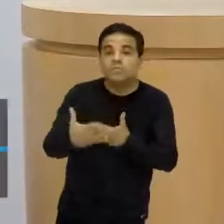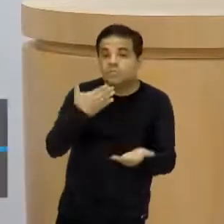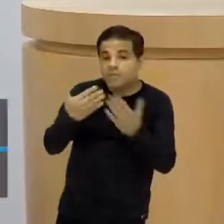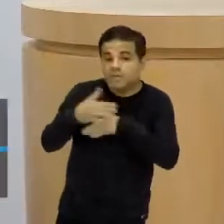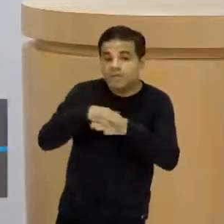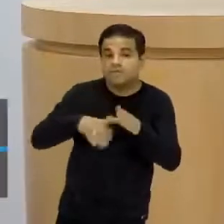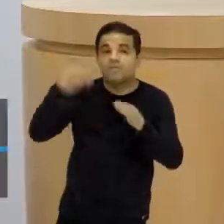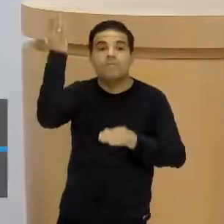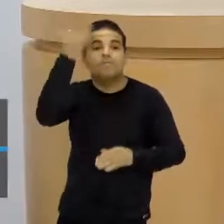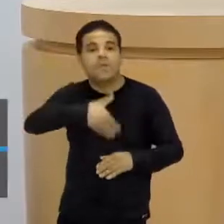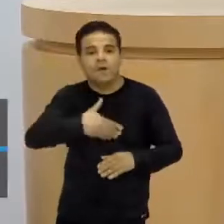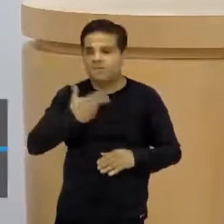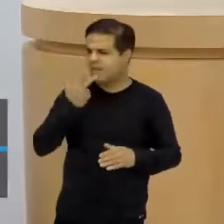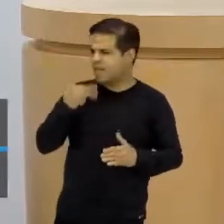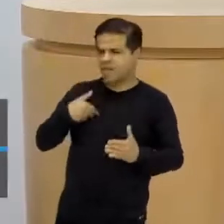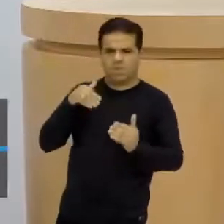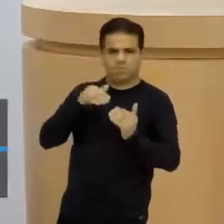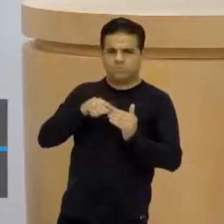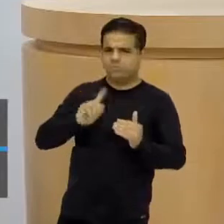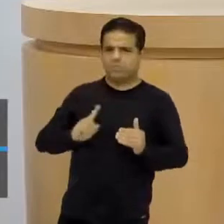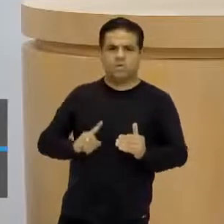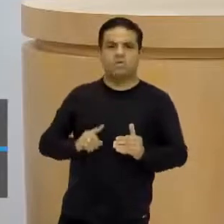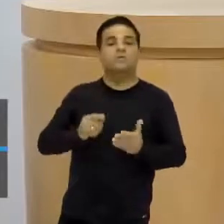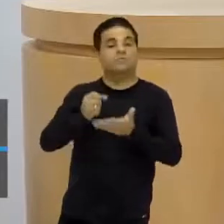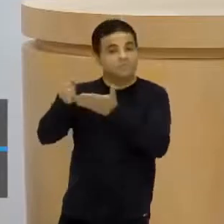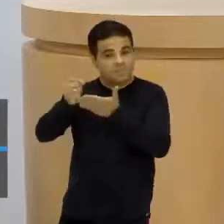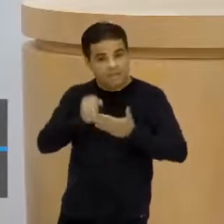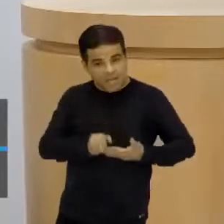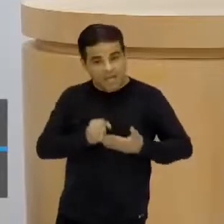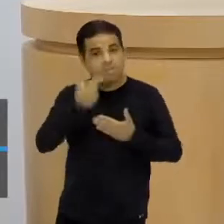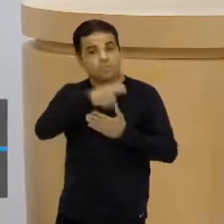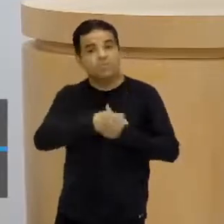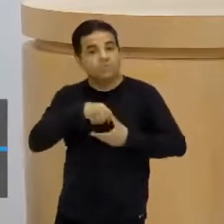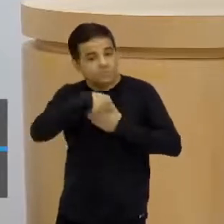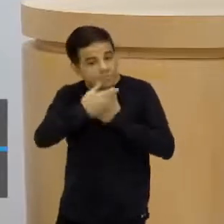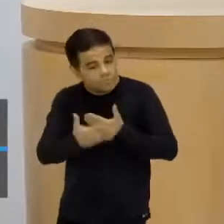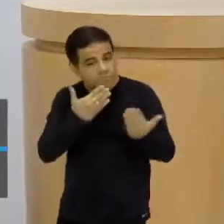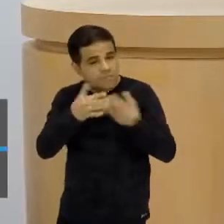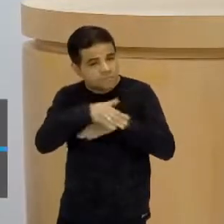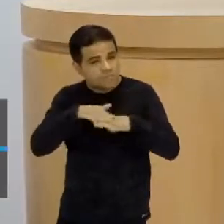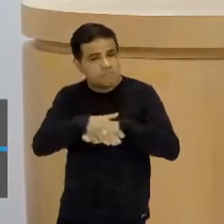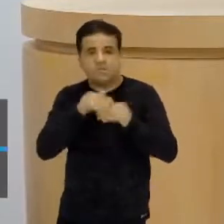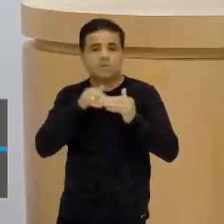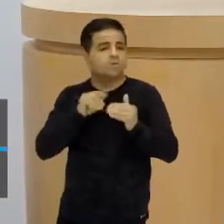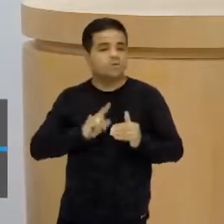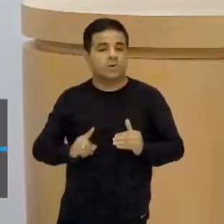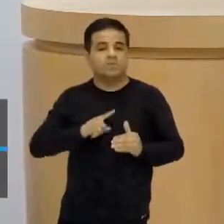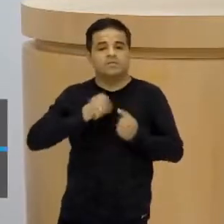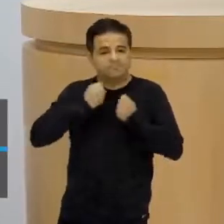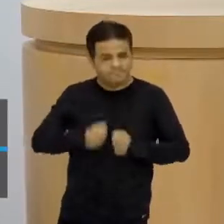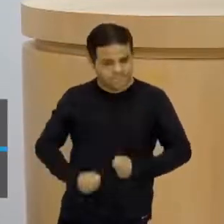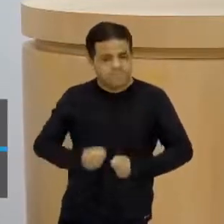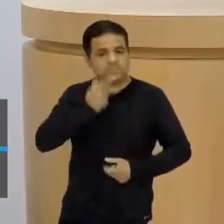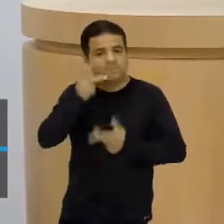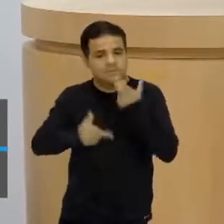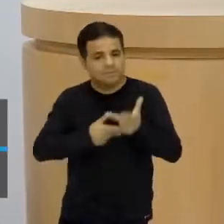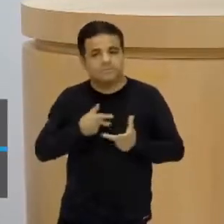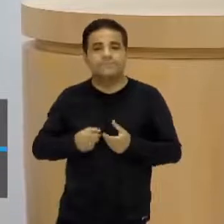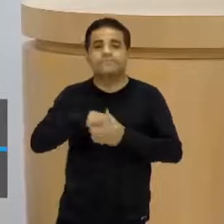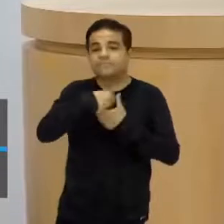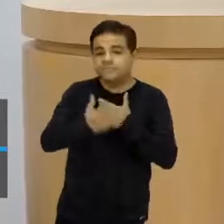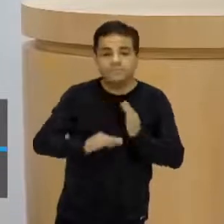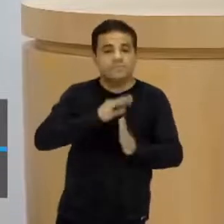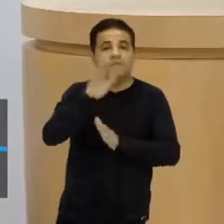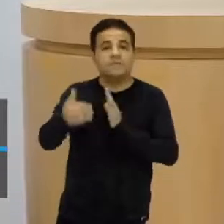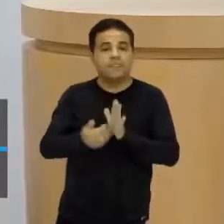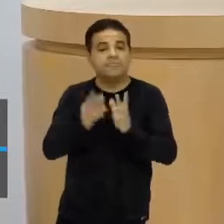falar. Ah, eu discordo. Tudo bem, trago um argumento, então, se você discorda. Então, esse peso da fala com o argumento traz